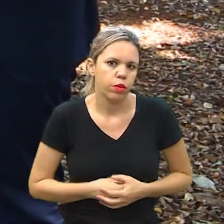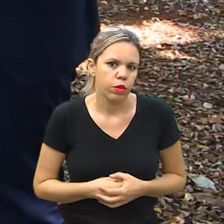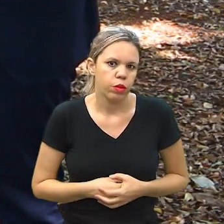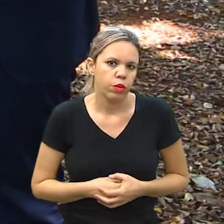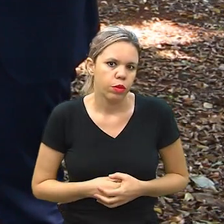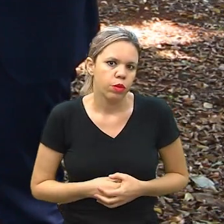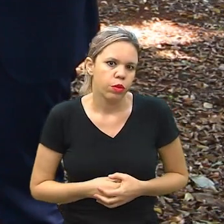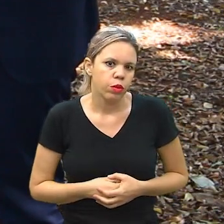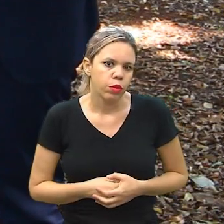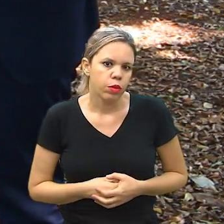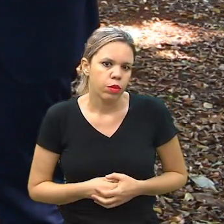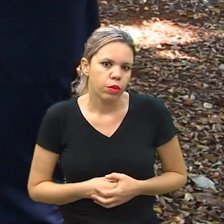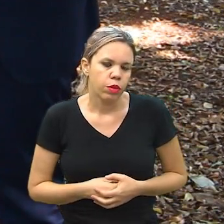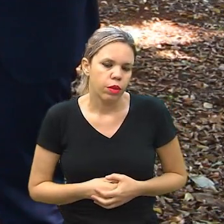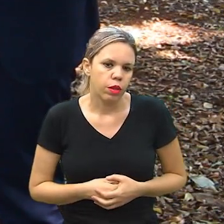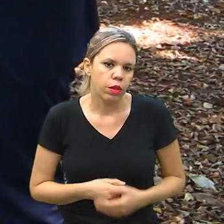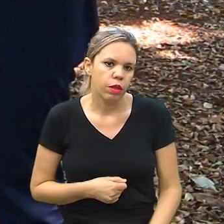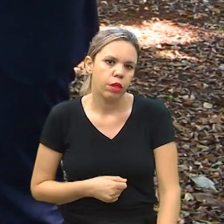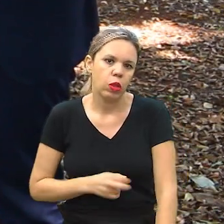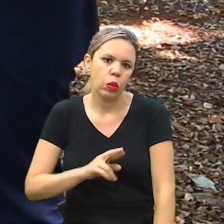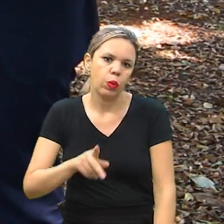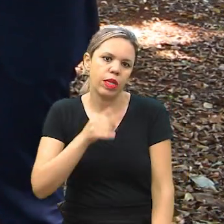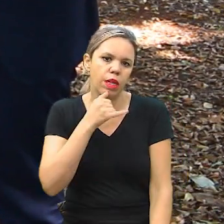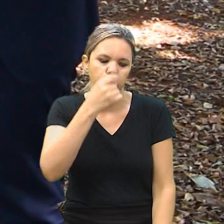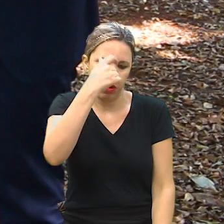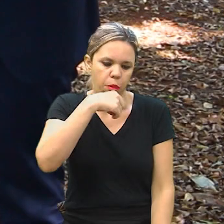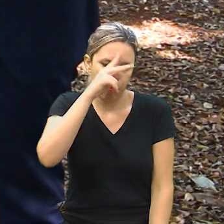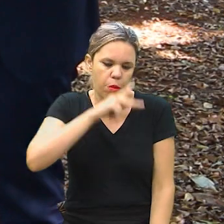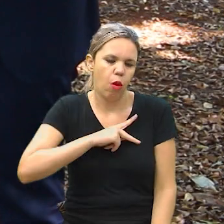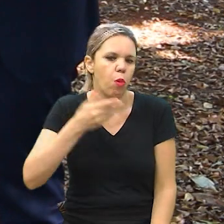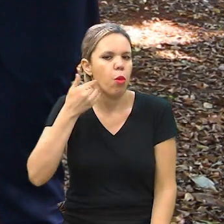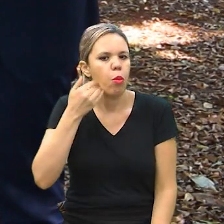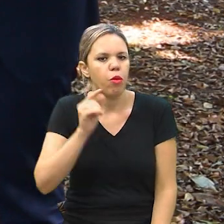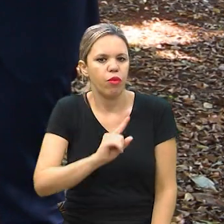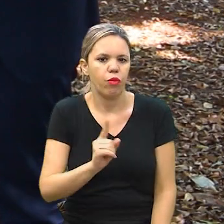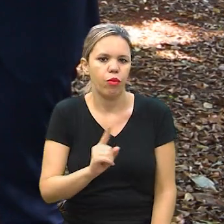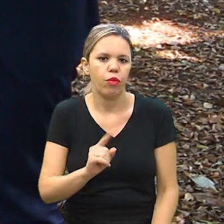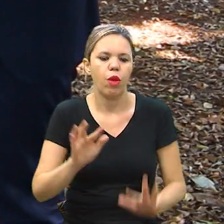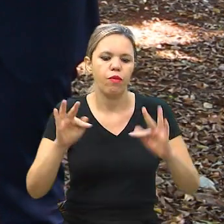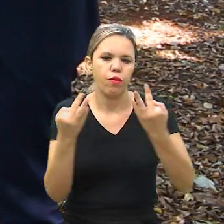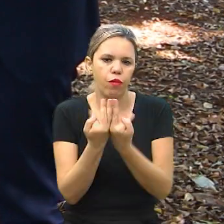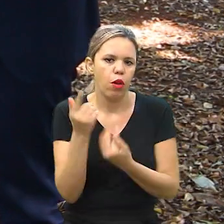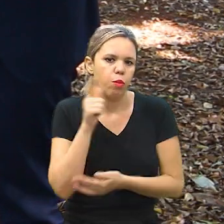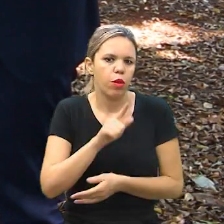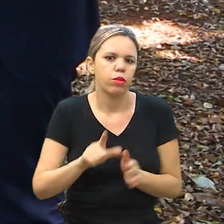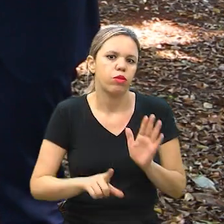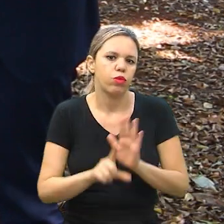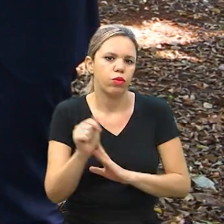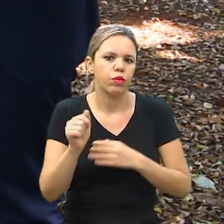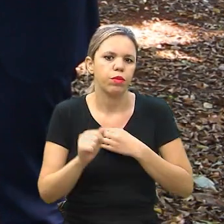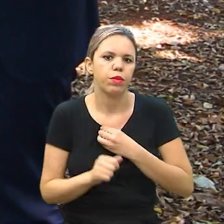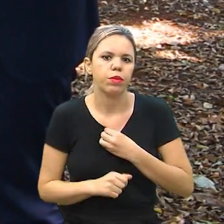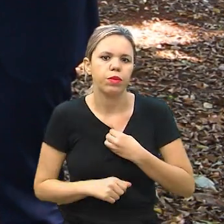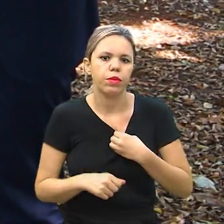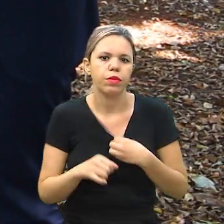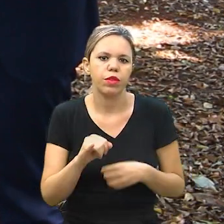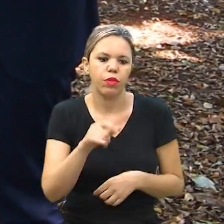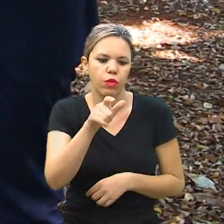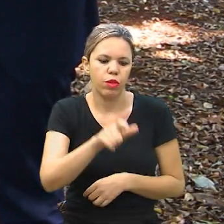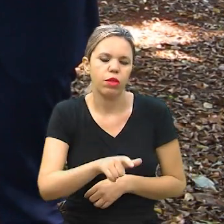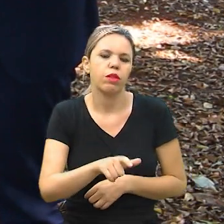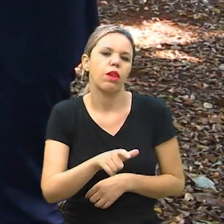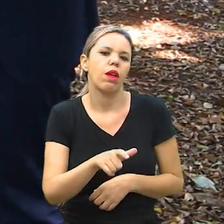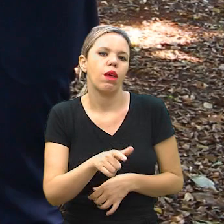embora não seja exatamente para você usufruir, mas para a família, caso a sua ausência